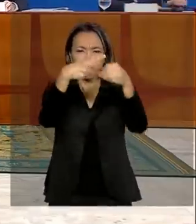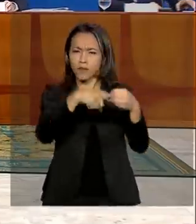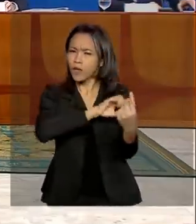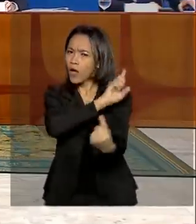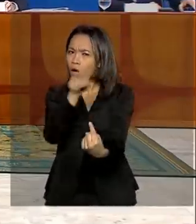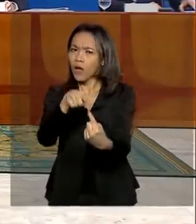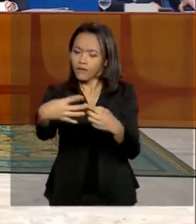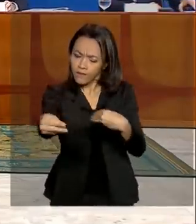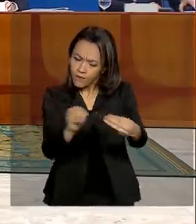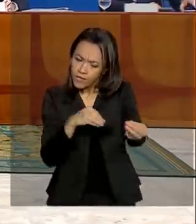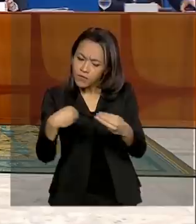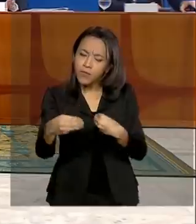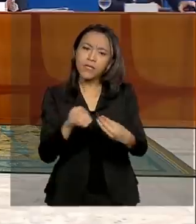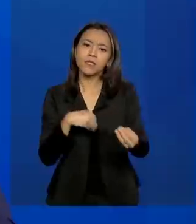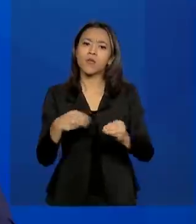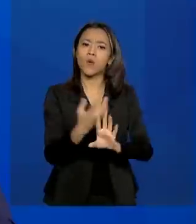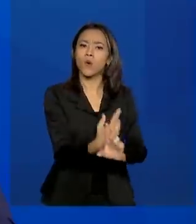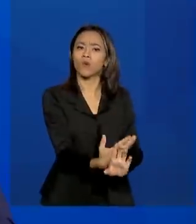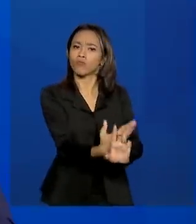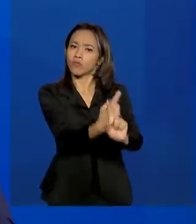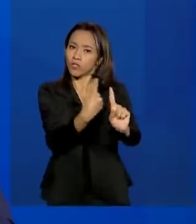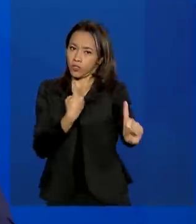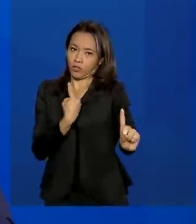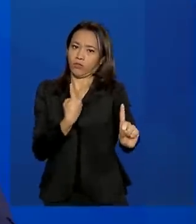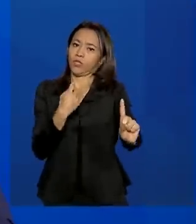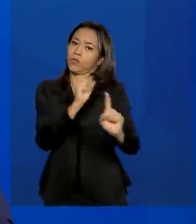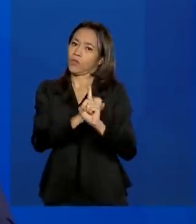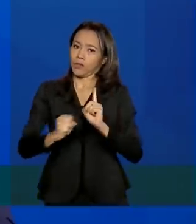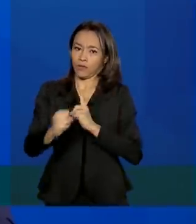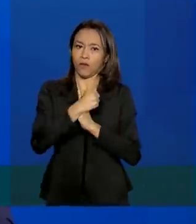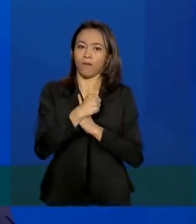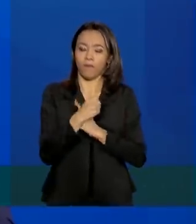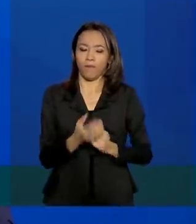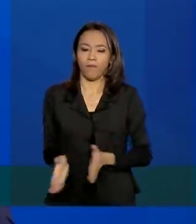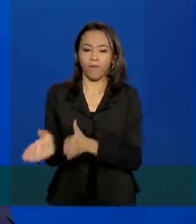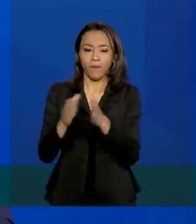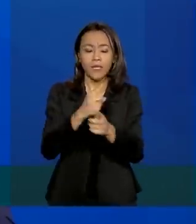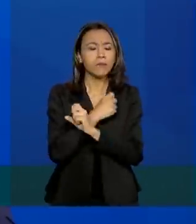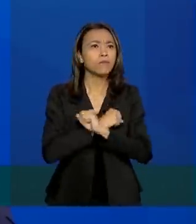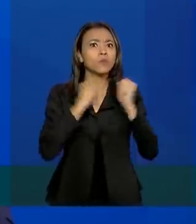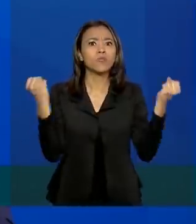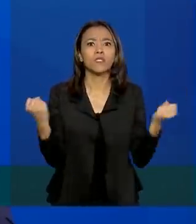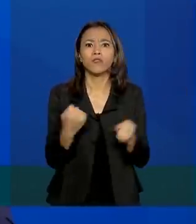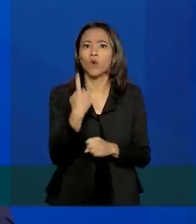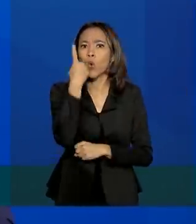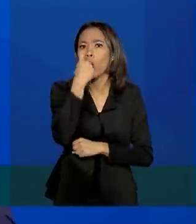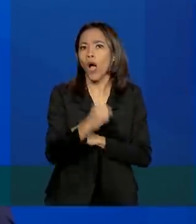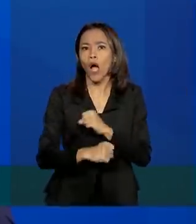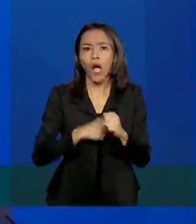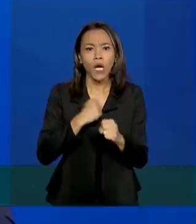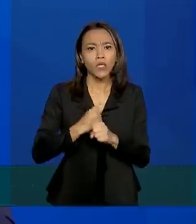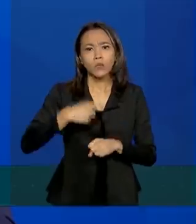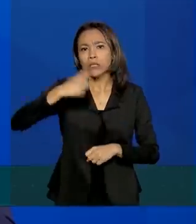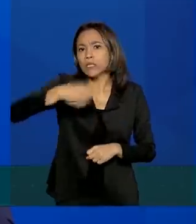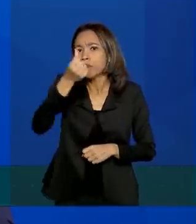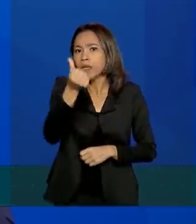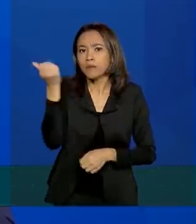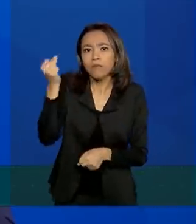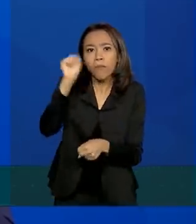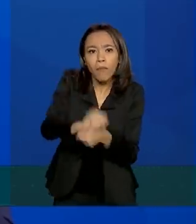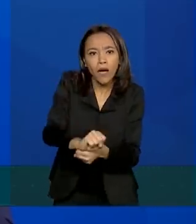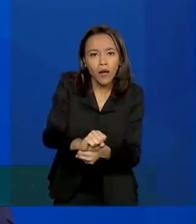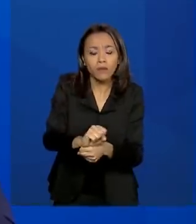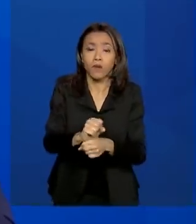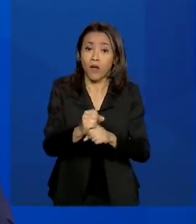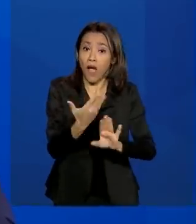do distanciamento social. É impossível um país sobreviver um ano, um ano e meio parado. O afastamento é uma medida